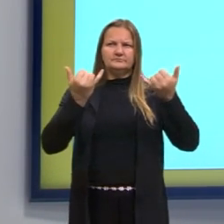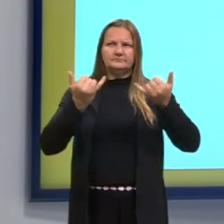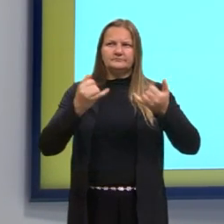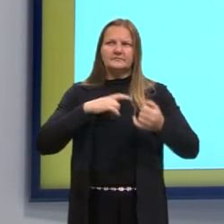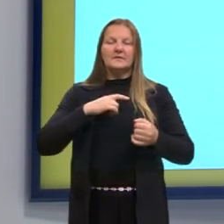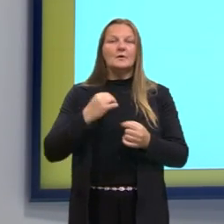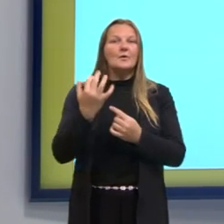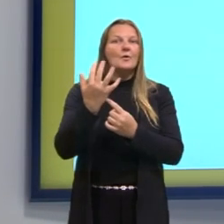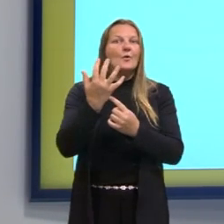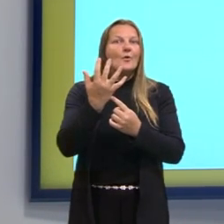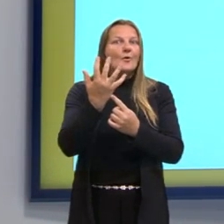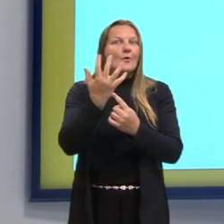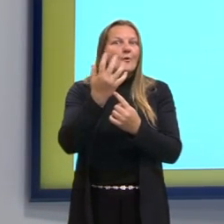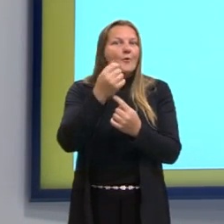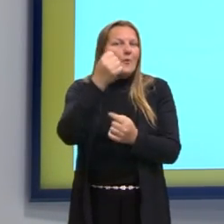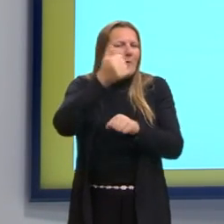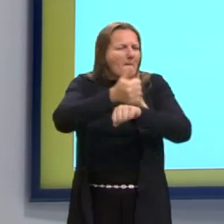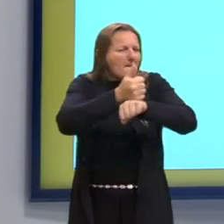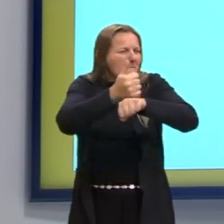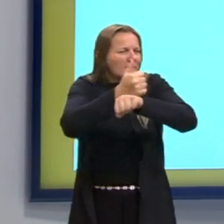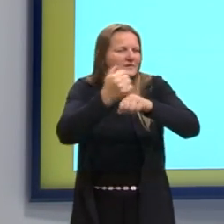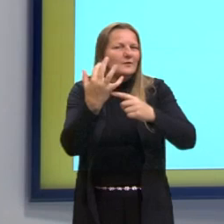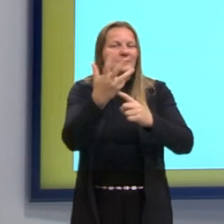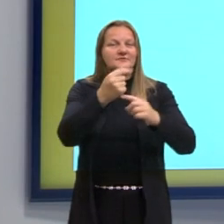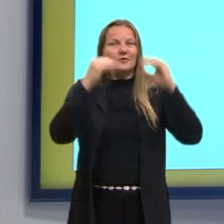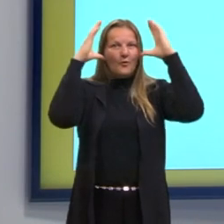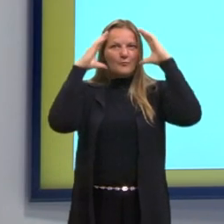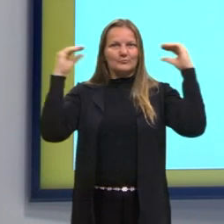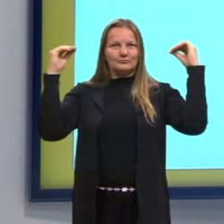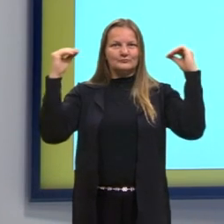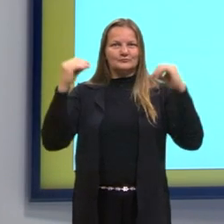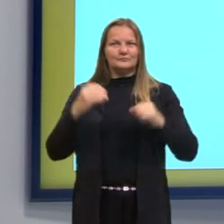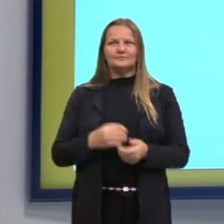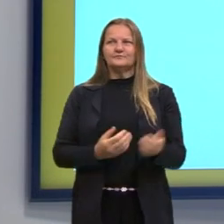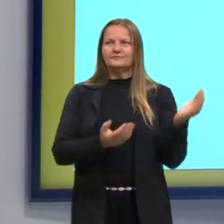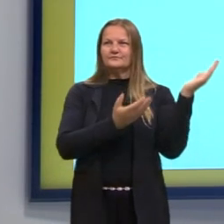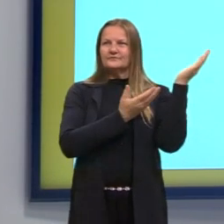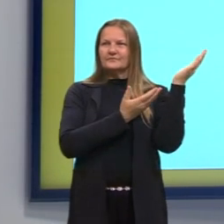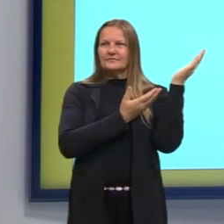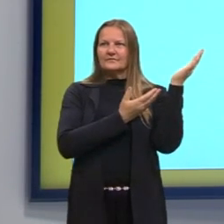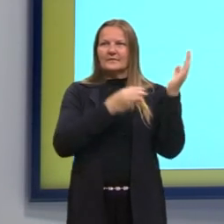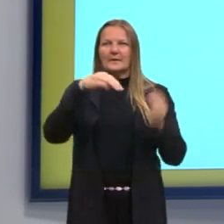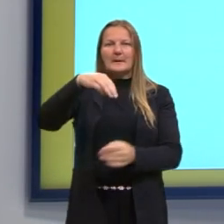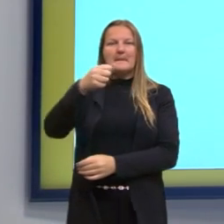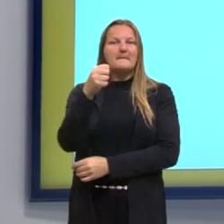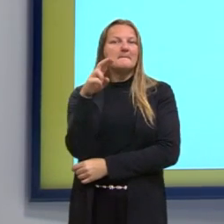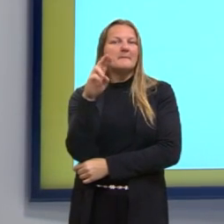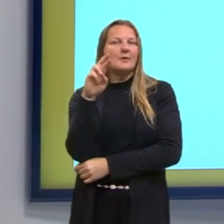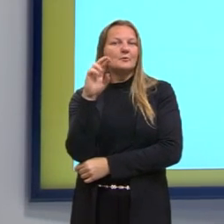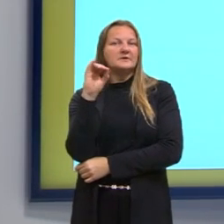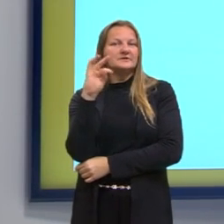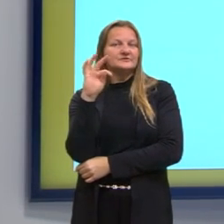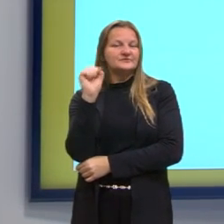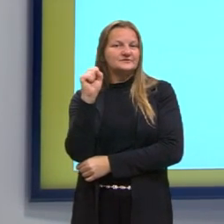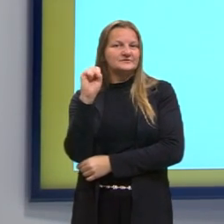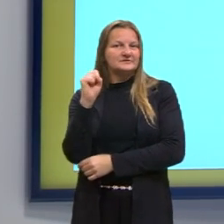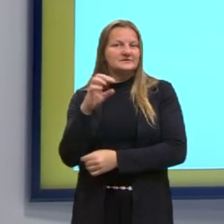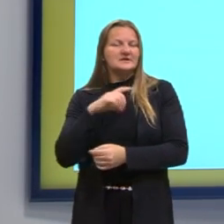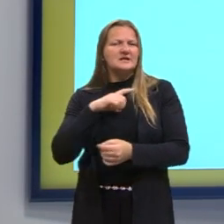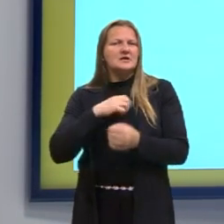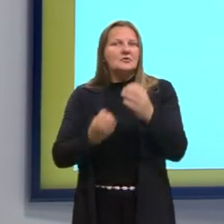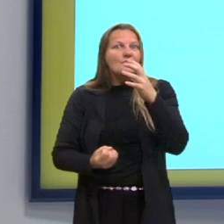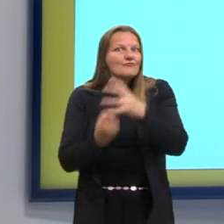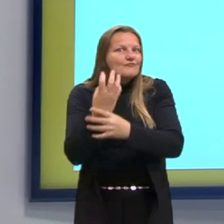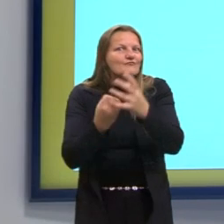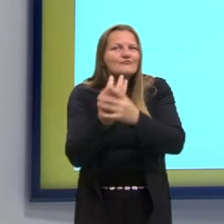artista gráfico holandês, Maurits Cornelius Escher, criou belíssimas obras nas quais as